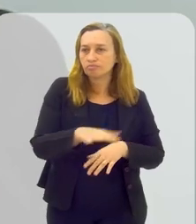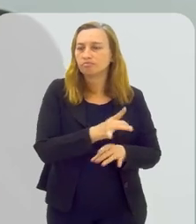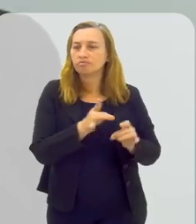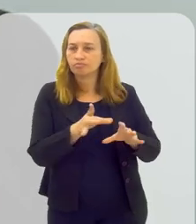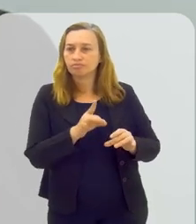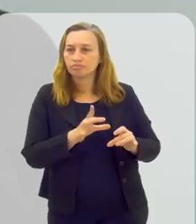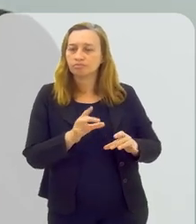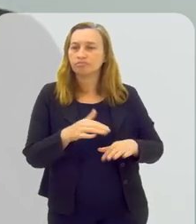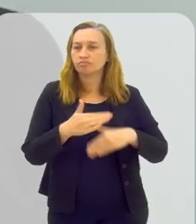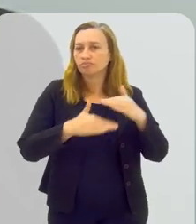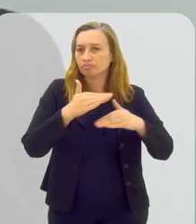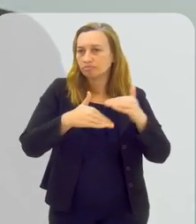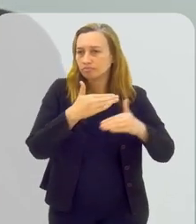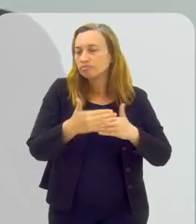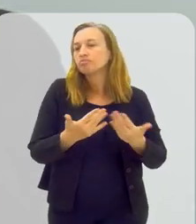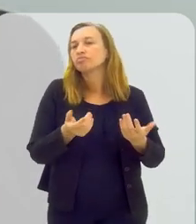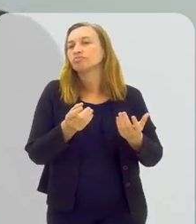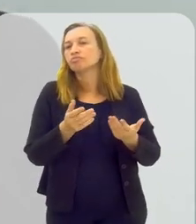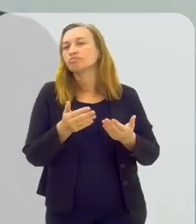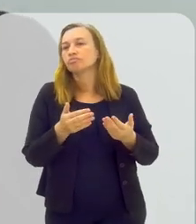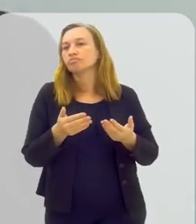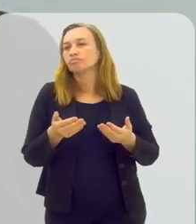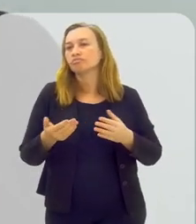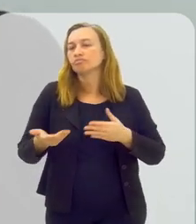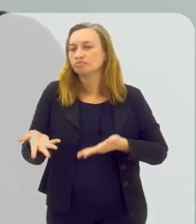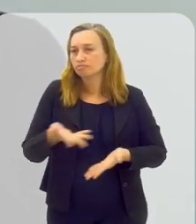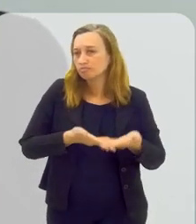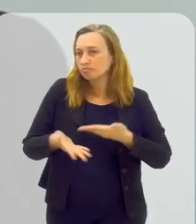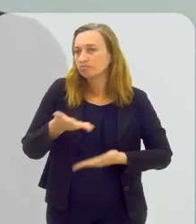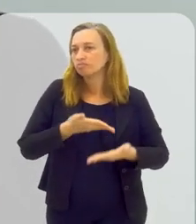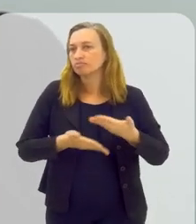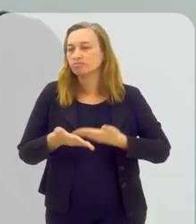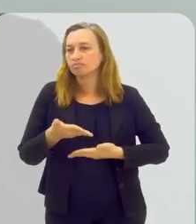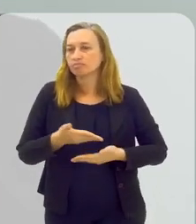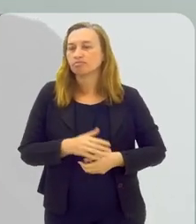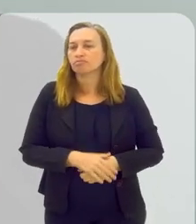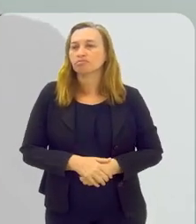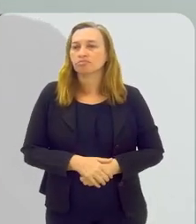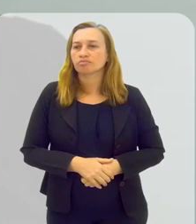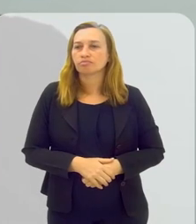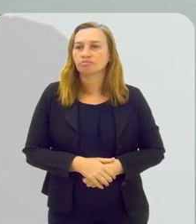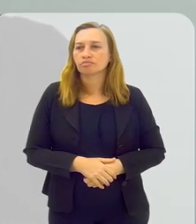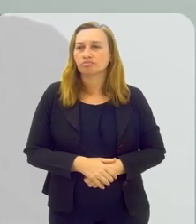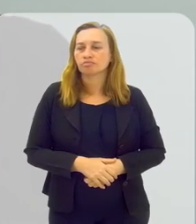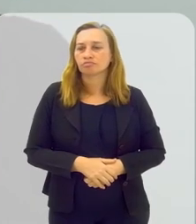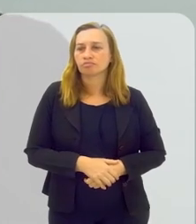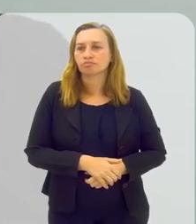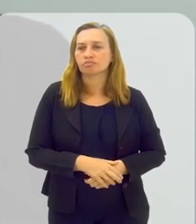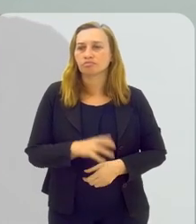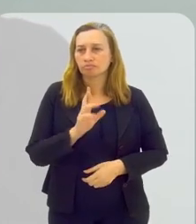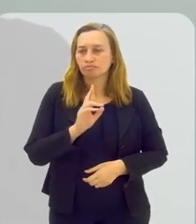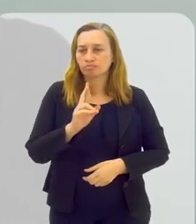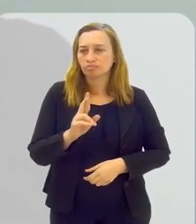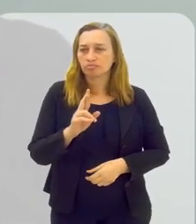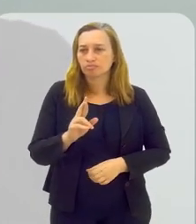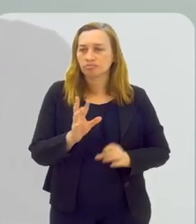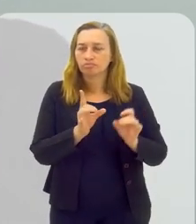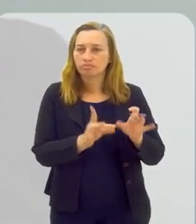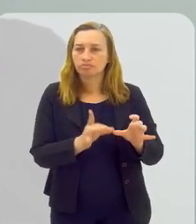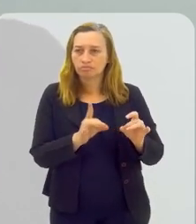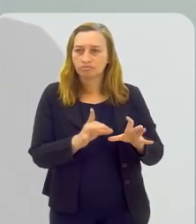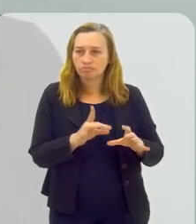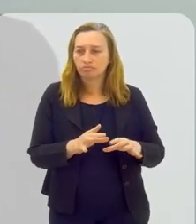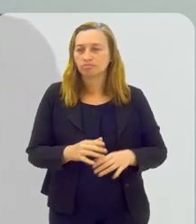mercado e para o desenvolvimento, elas conversam e se comunicam. E o IFES nasce com uma resposta do